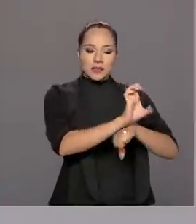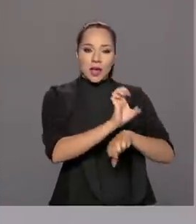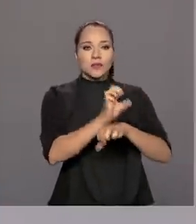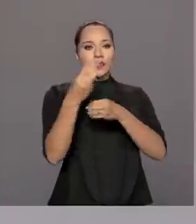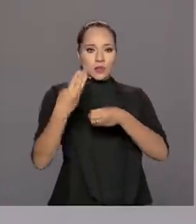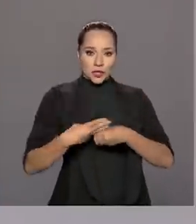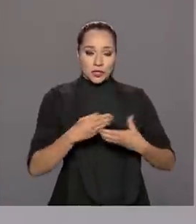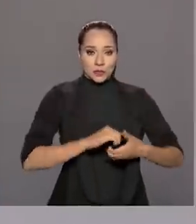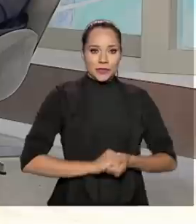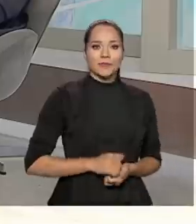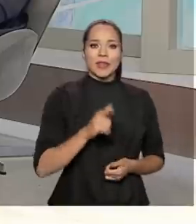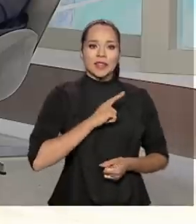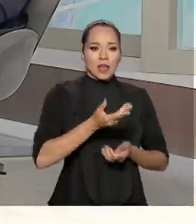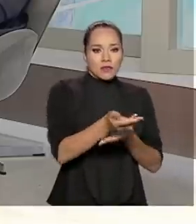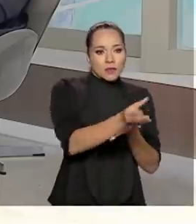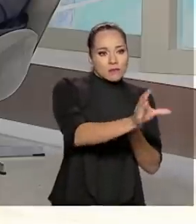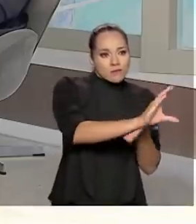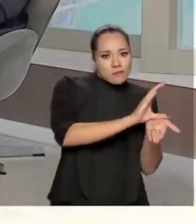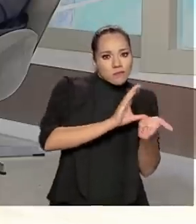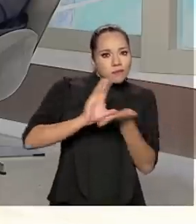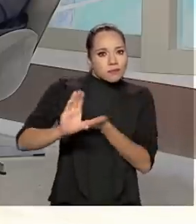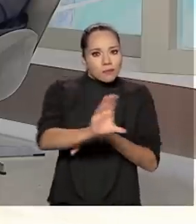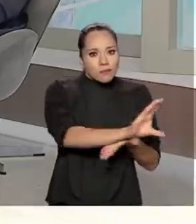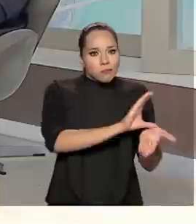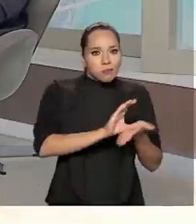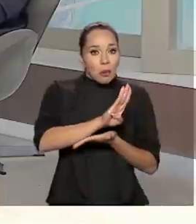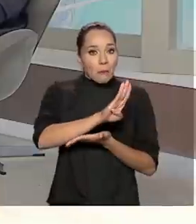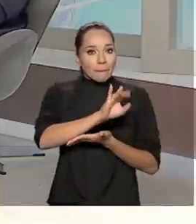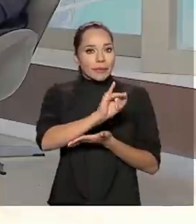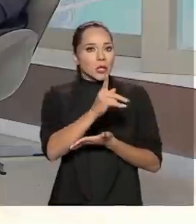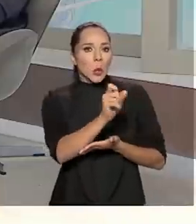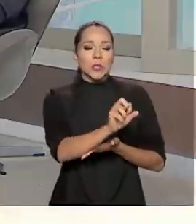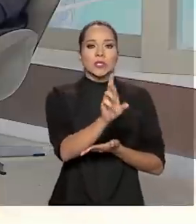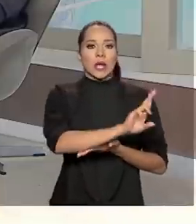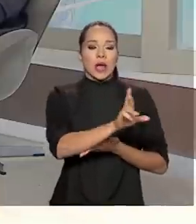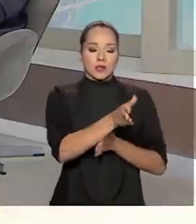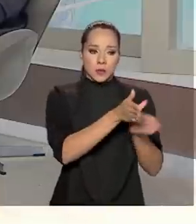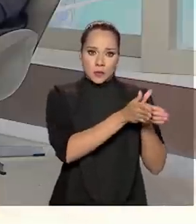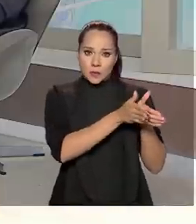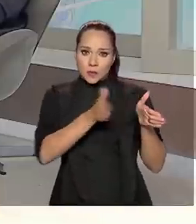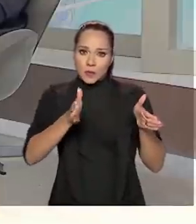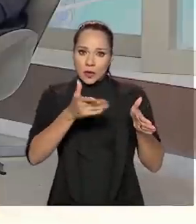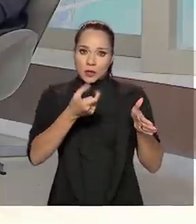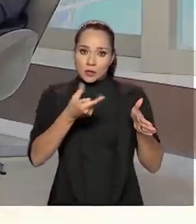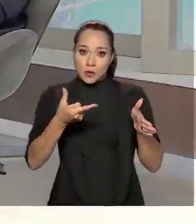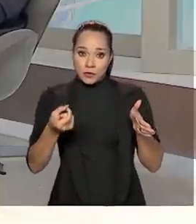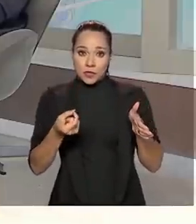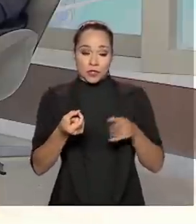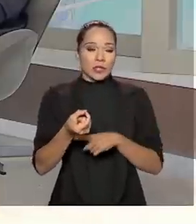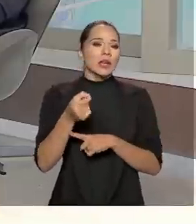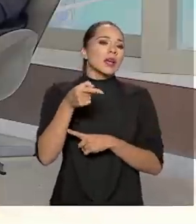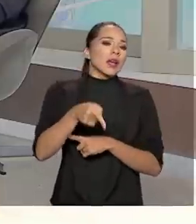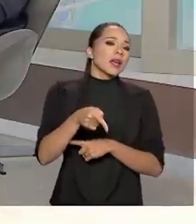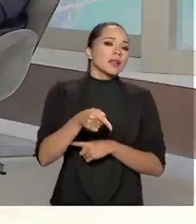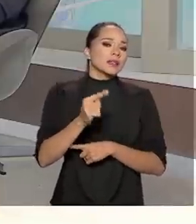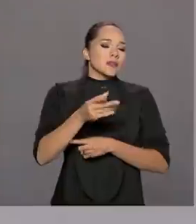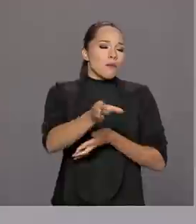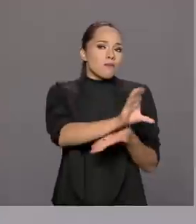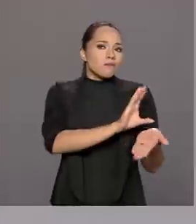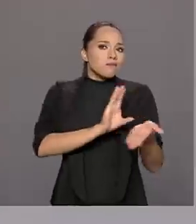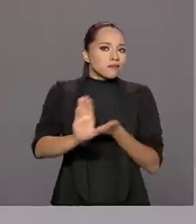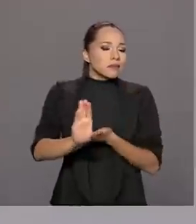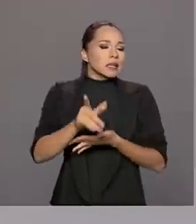municípios. Houve um repasse de bilhões de reais no decorrer de 2020. E esse repasse, ele acabou